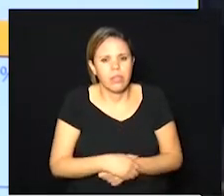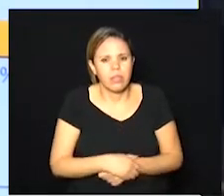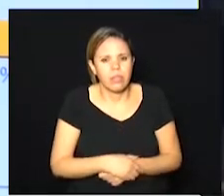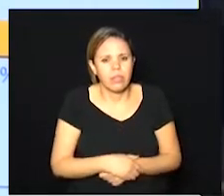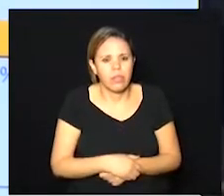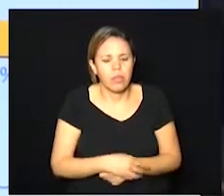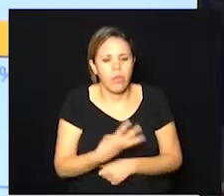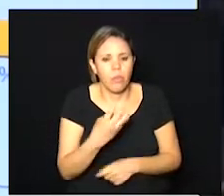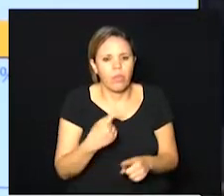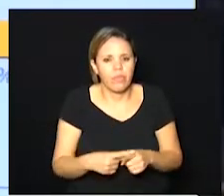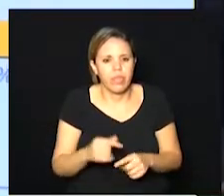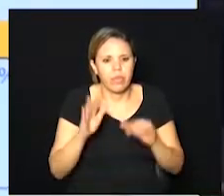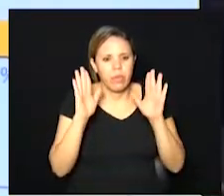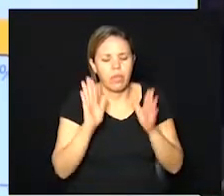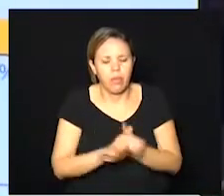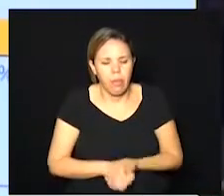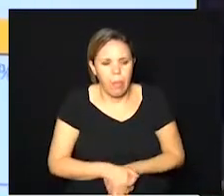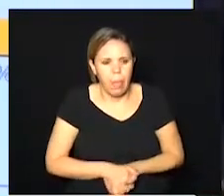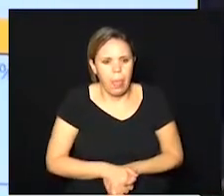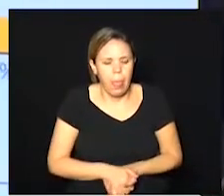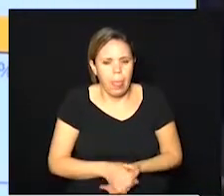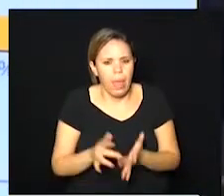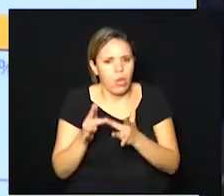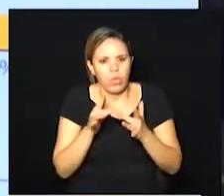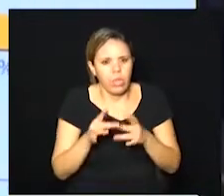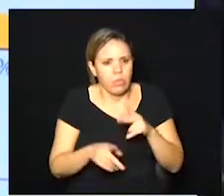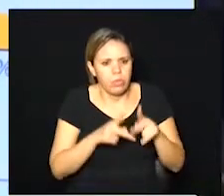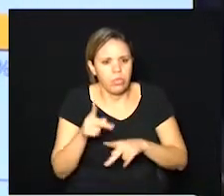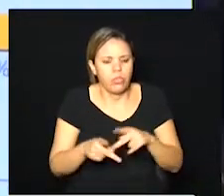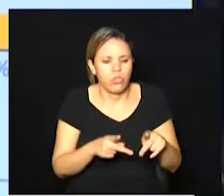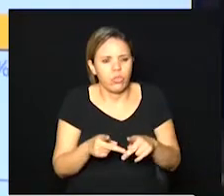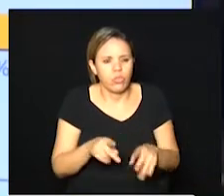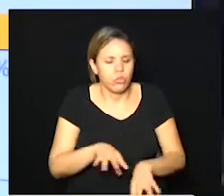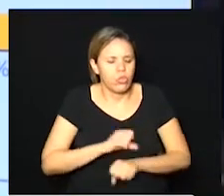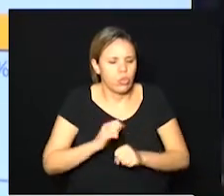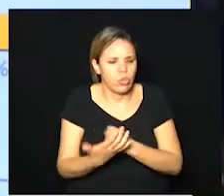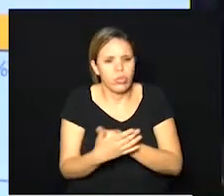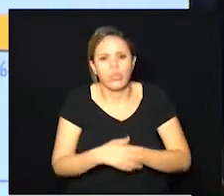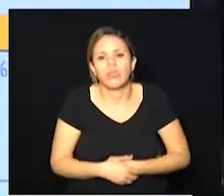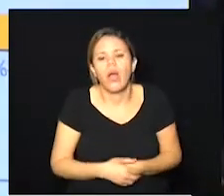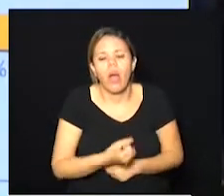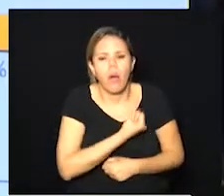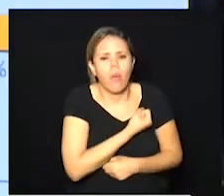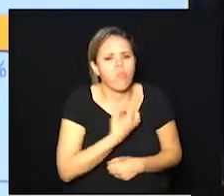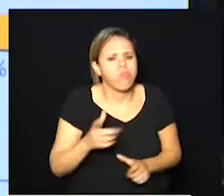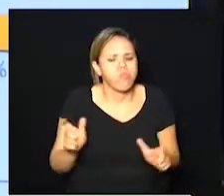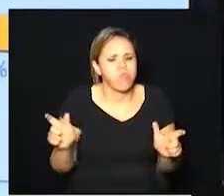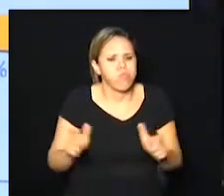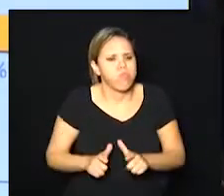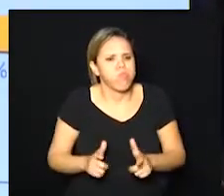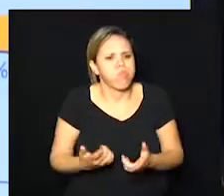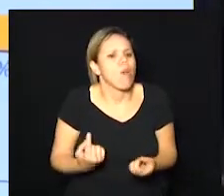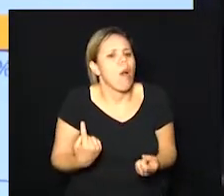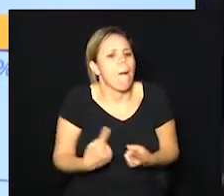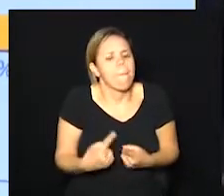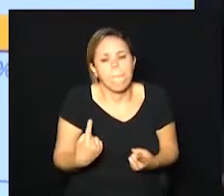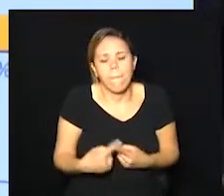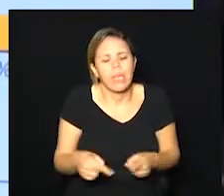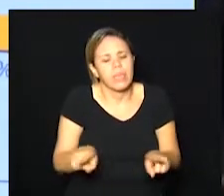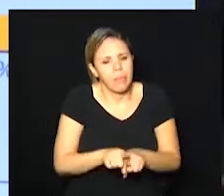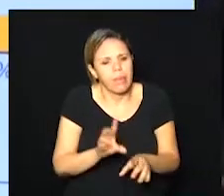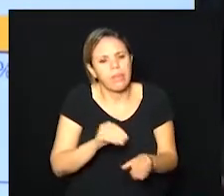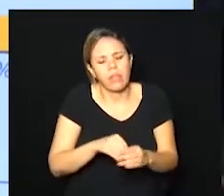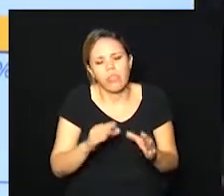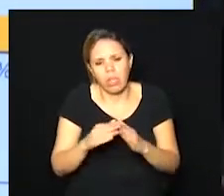quatro vezes maior e o contato de indivíduos com covid aí é um número bem pequeno mas também em casa